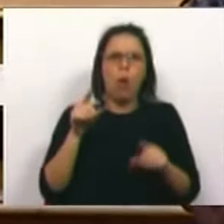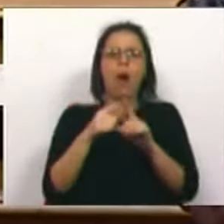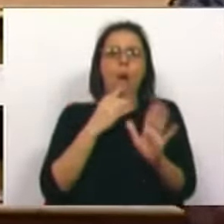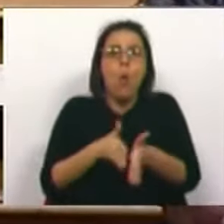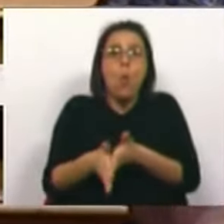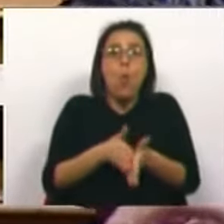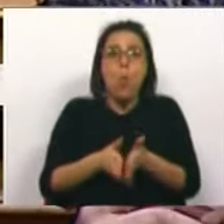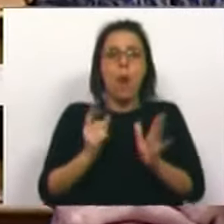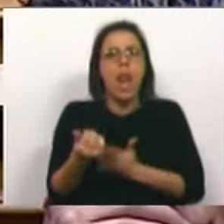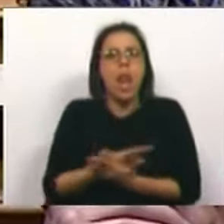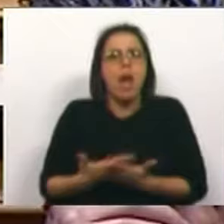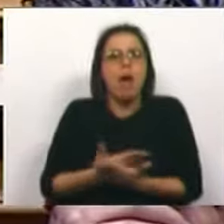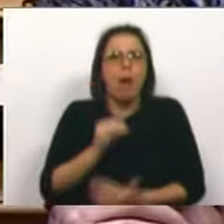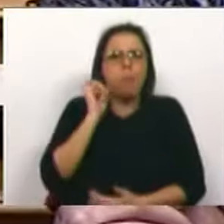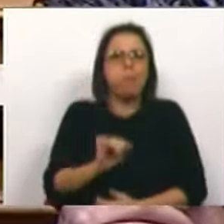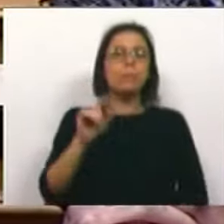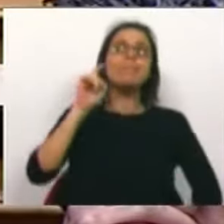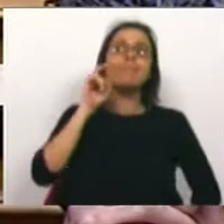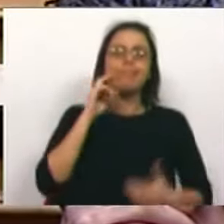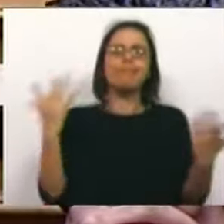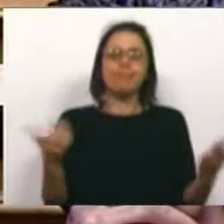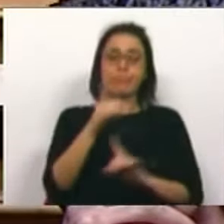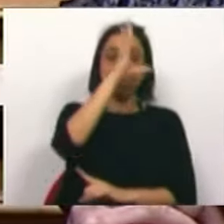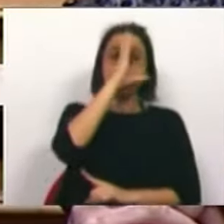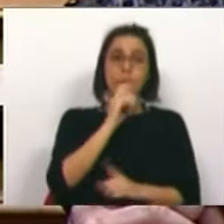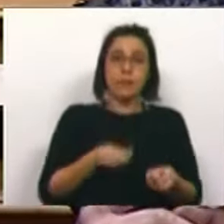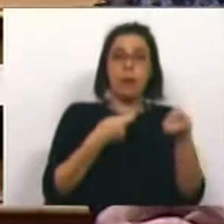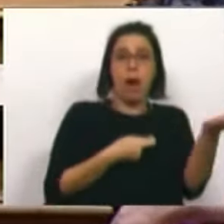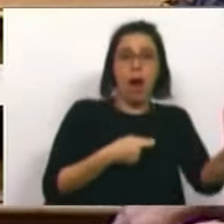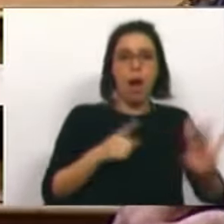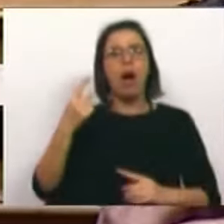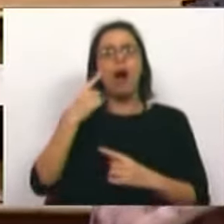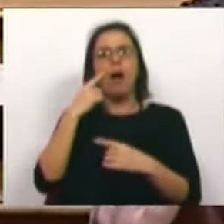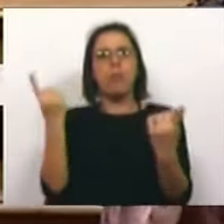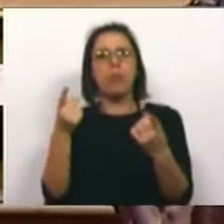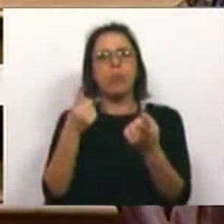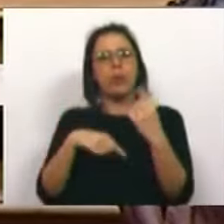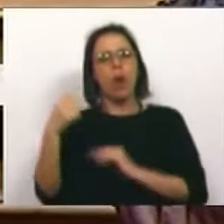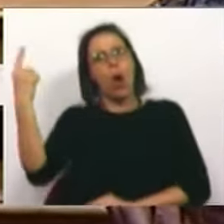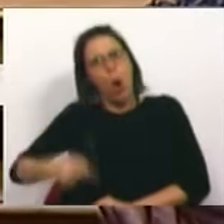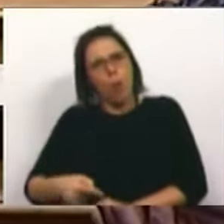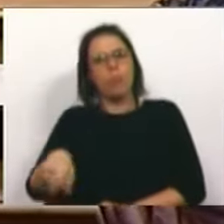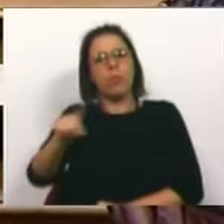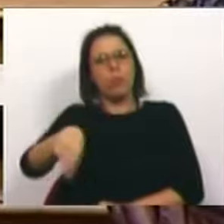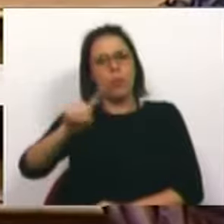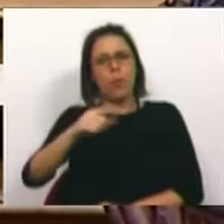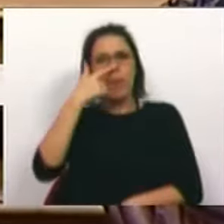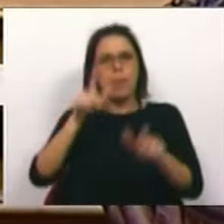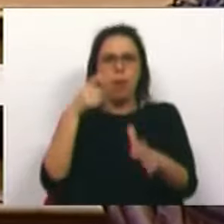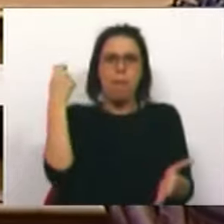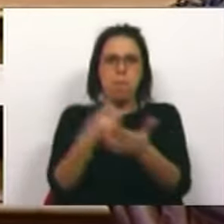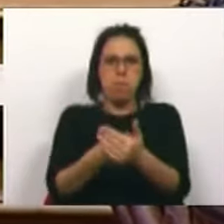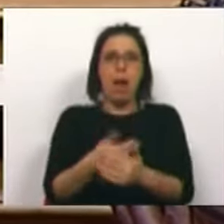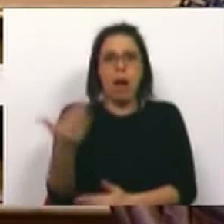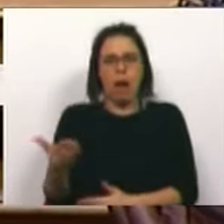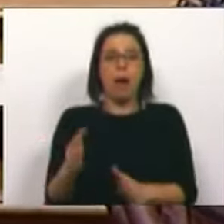aproveitamento do negócio, é garantir que onde o Estado não investe, o público vai e obriga os utentes a pagar